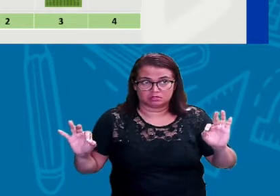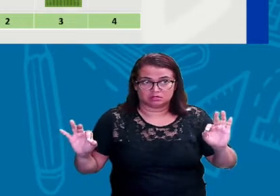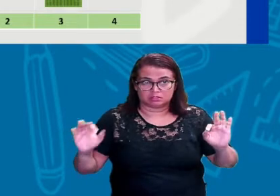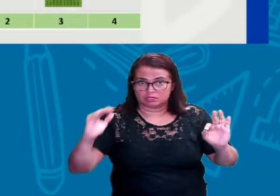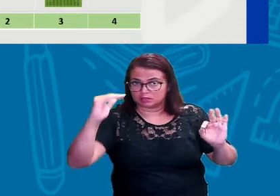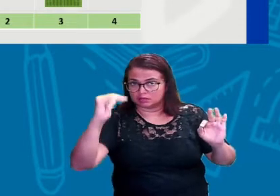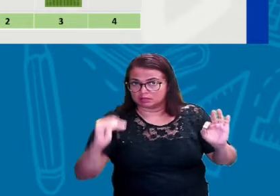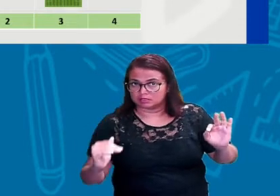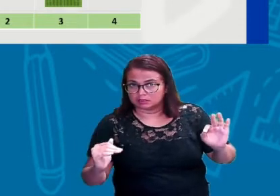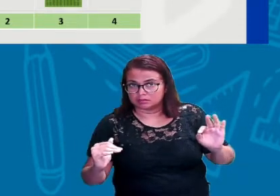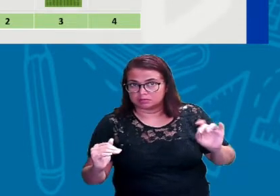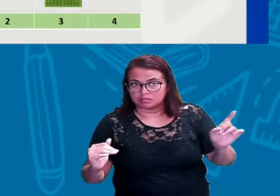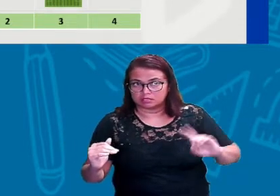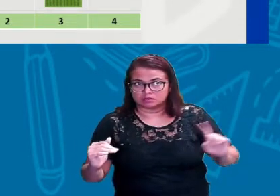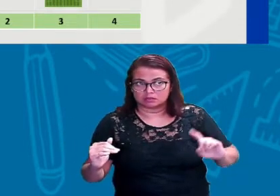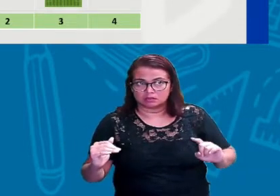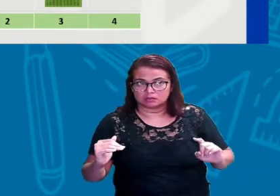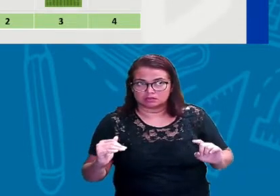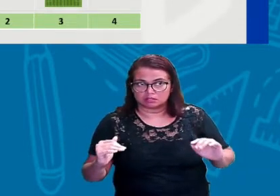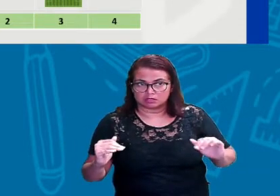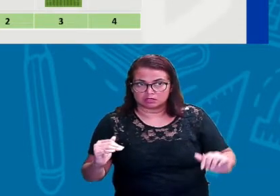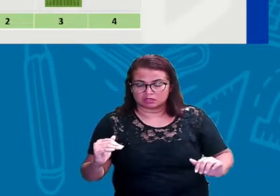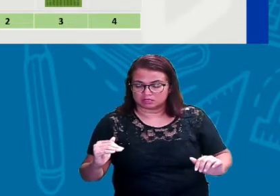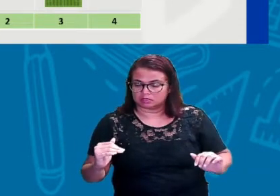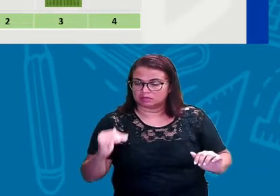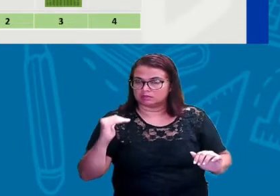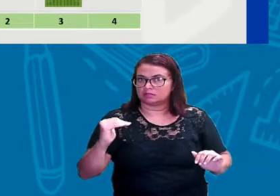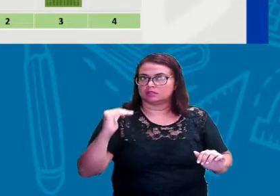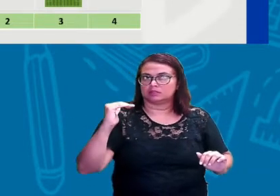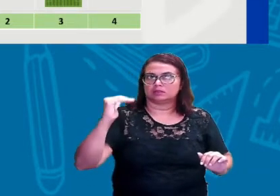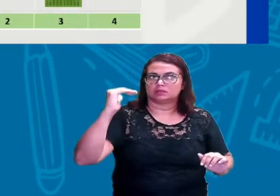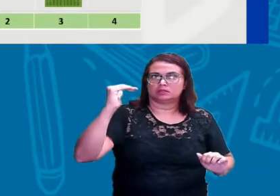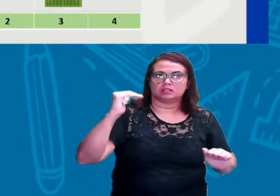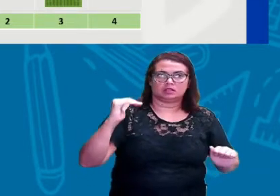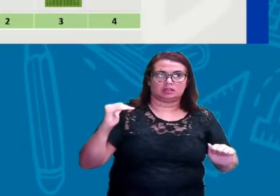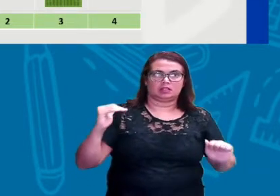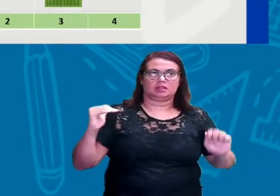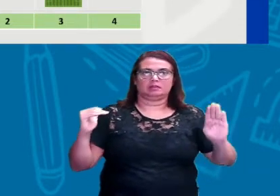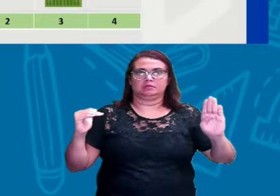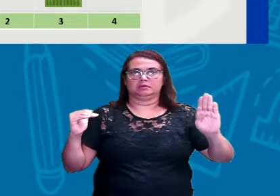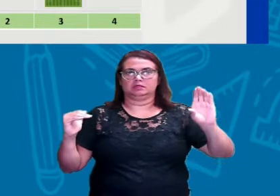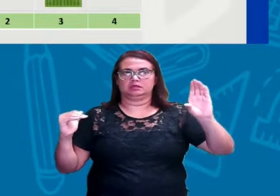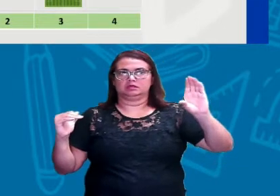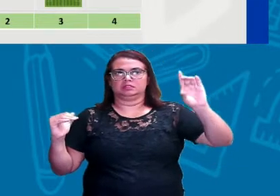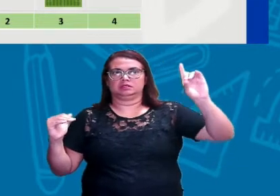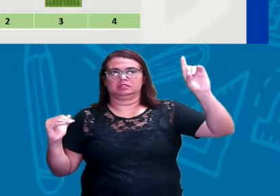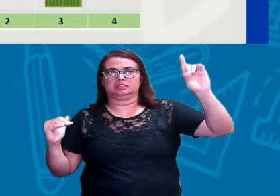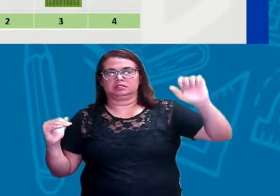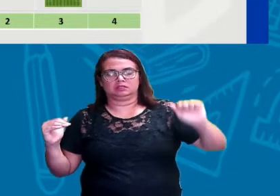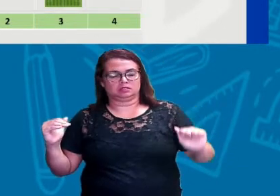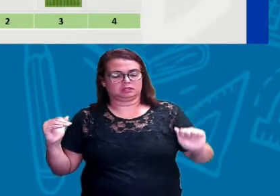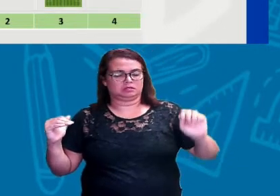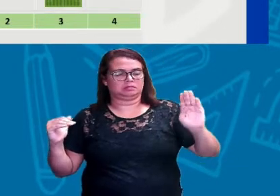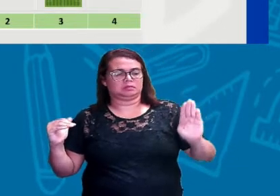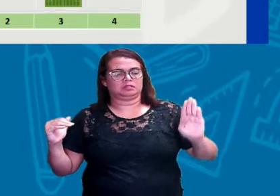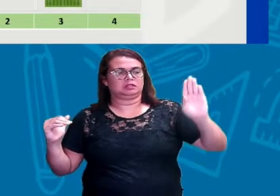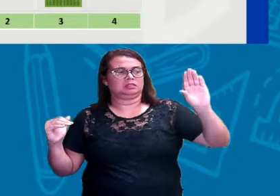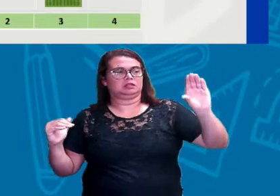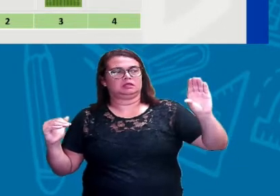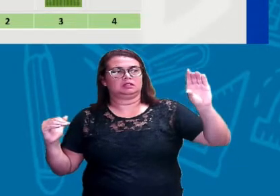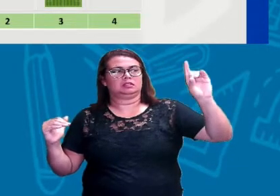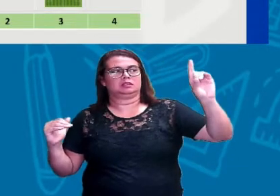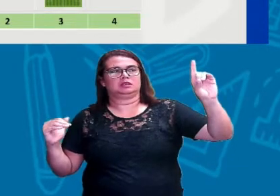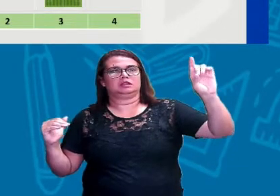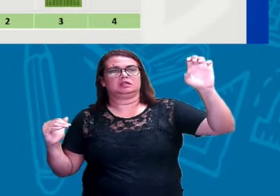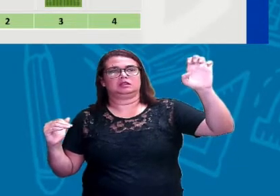baixo. A referência que eu vou tomar é do alfabeto em ordem crescente, tá? A, B, C,